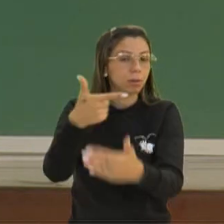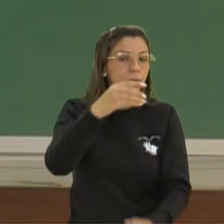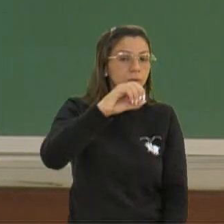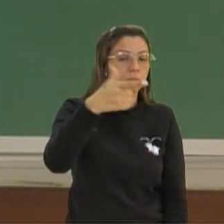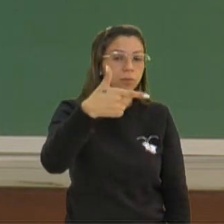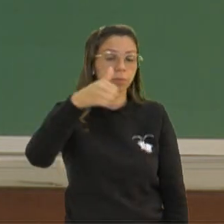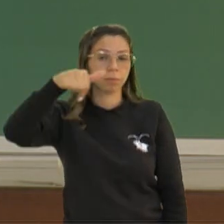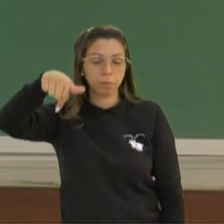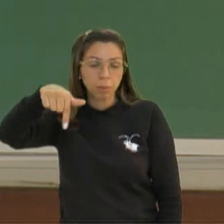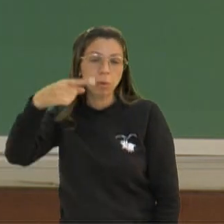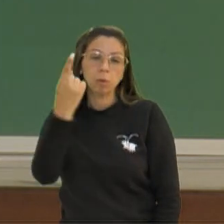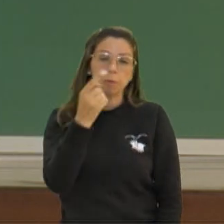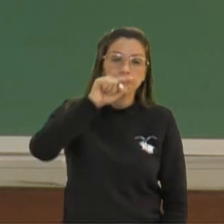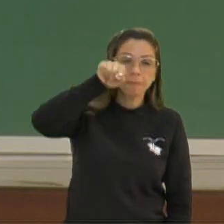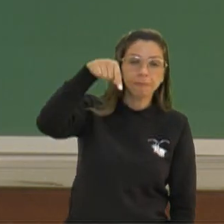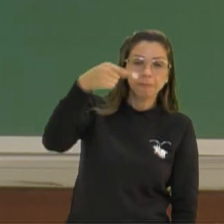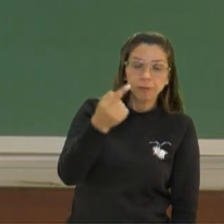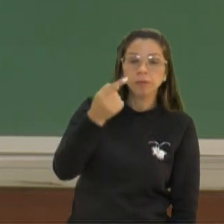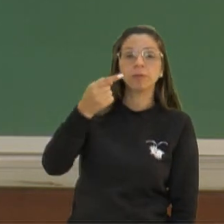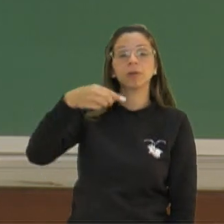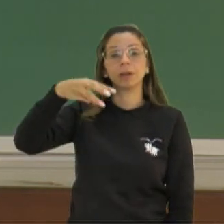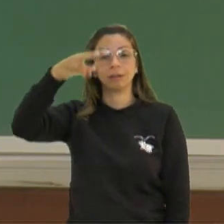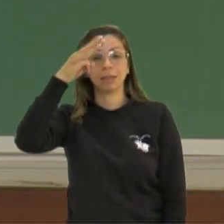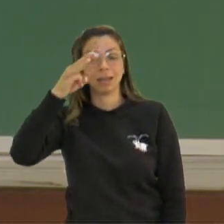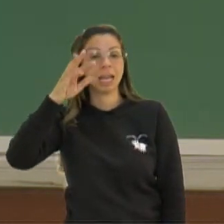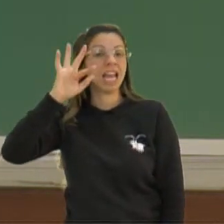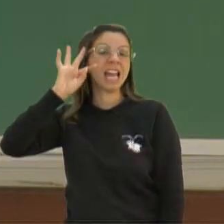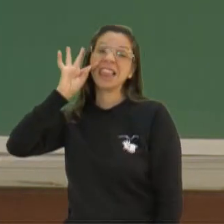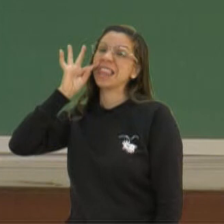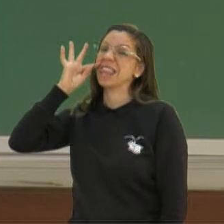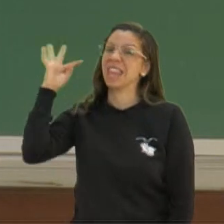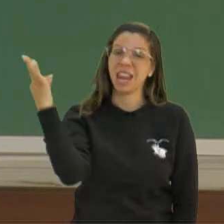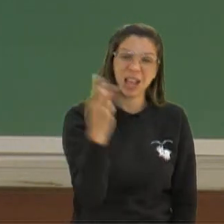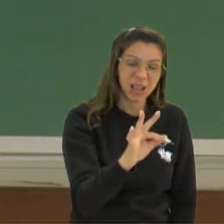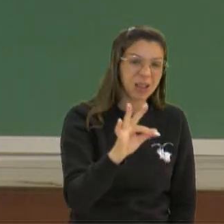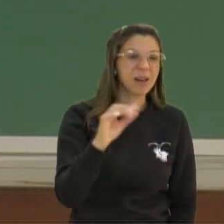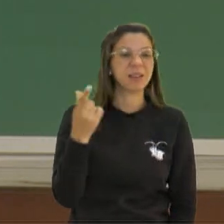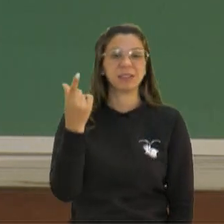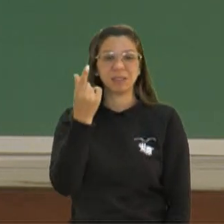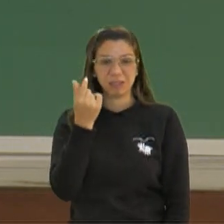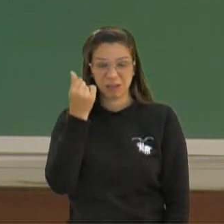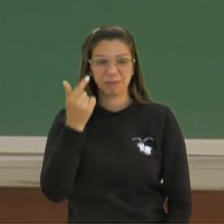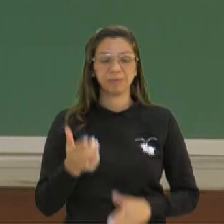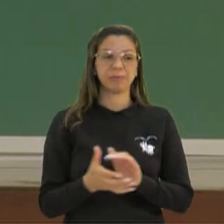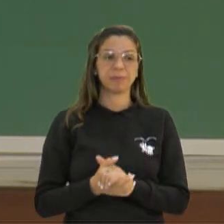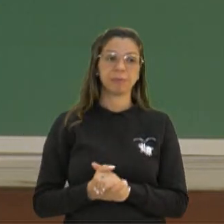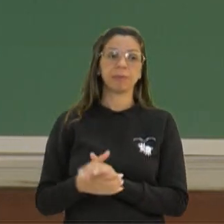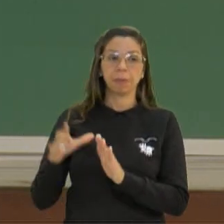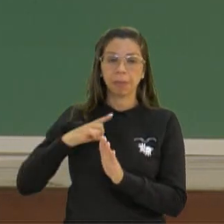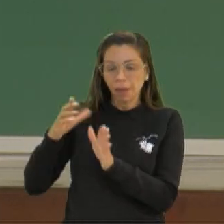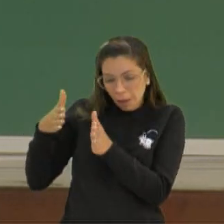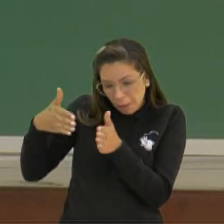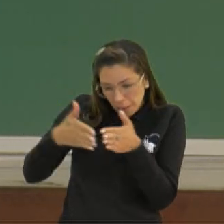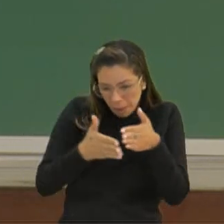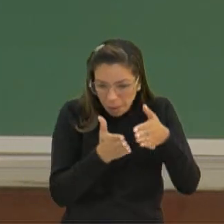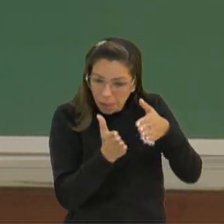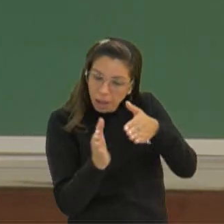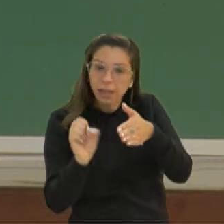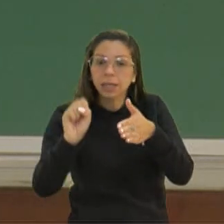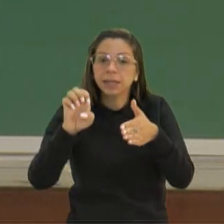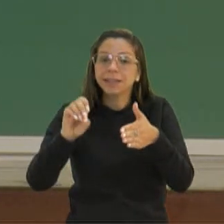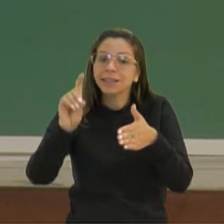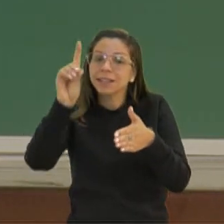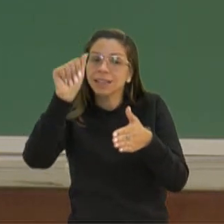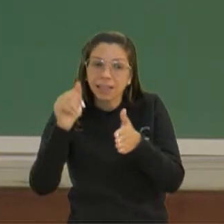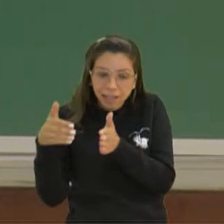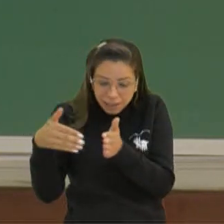1,3 trilhão de dólares. E essa aqui é a nova Rota da Seda. Então, ao longo desse caminho, você pode